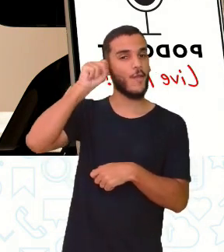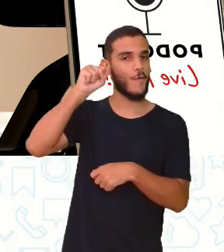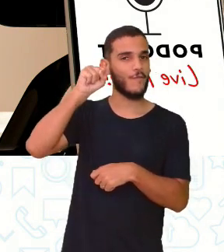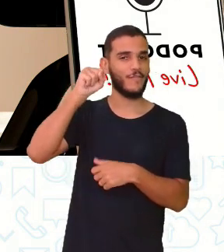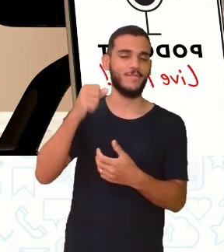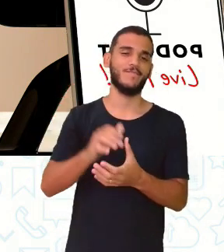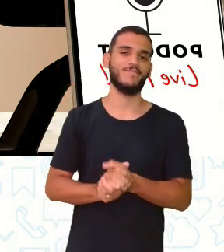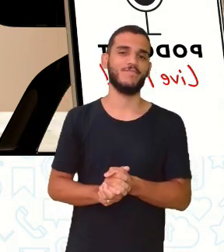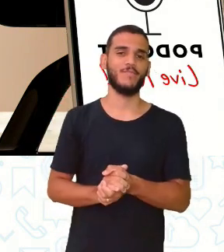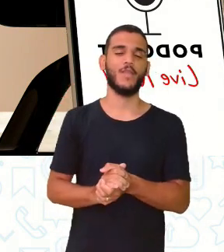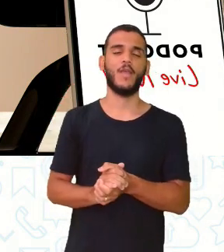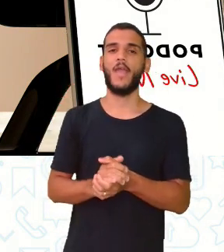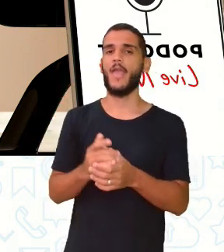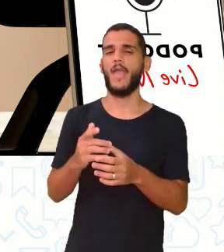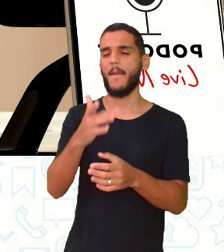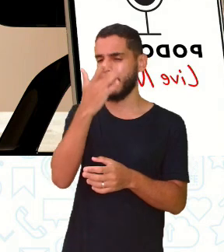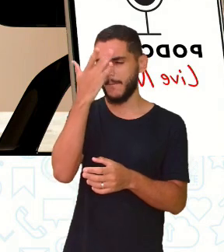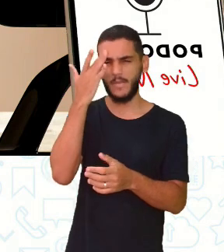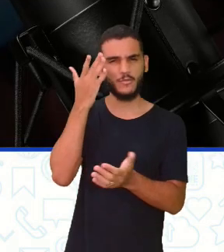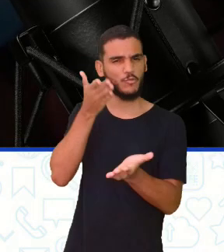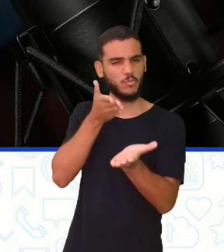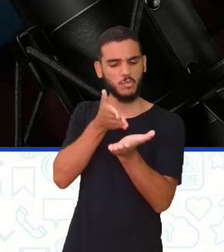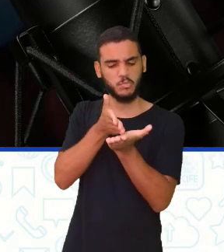ouvintes é um grupo fiel de ouvintes.